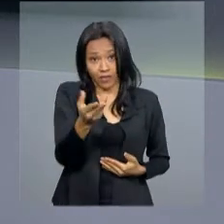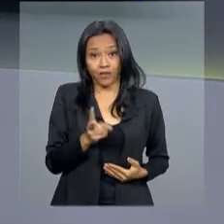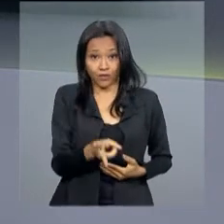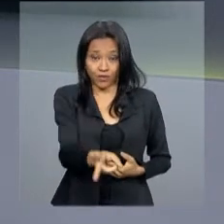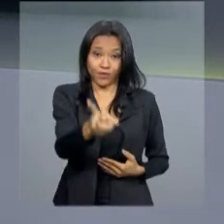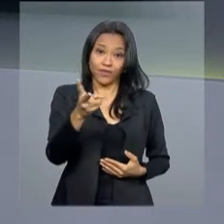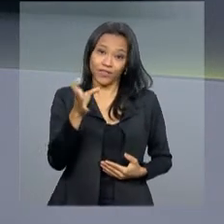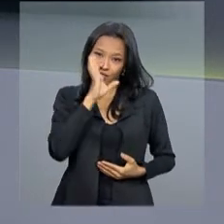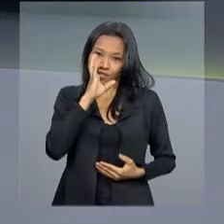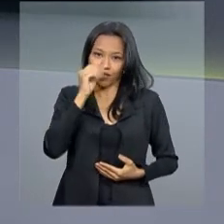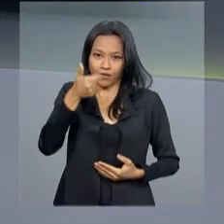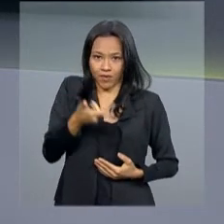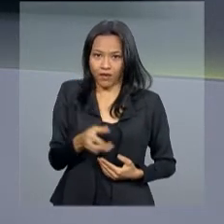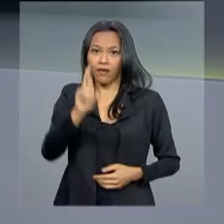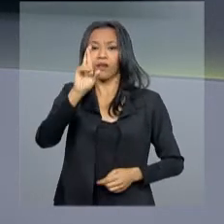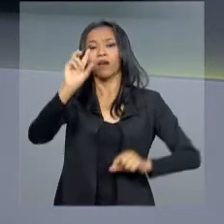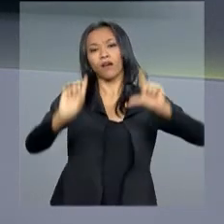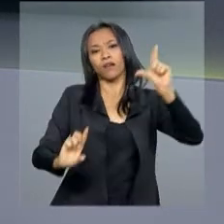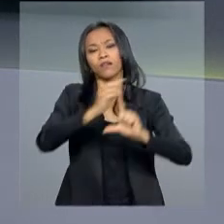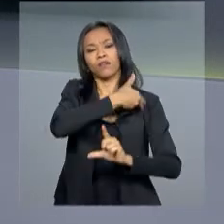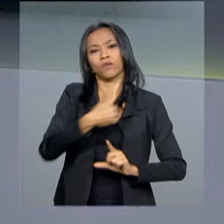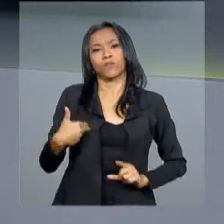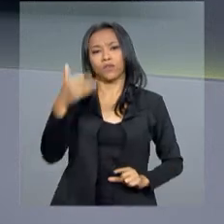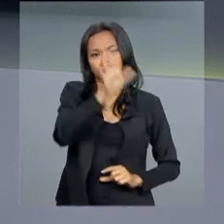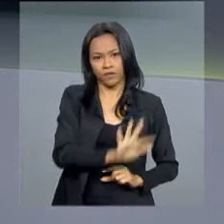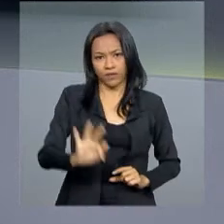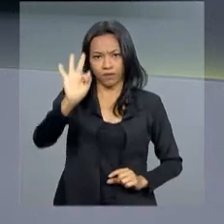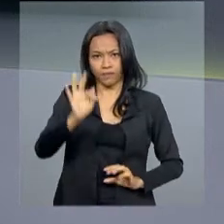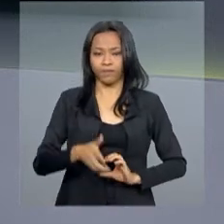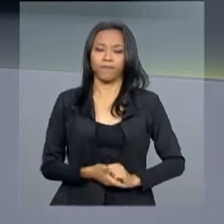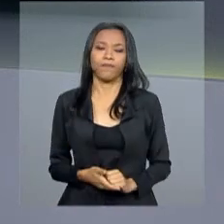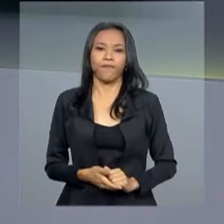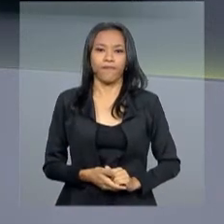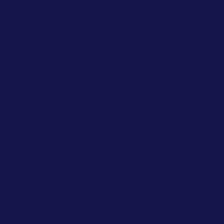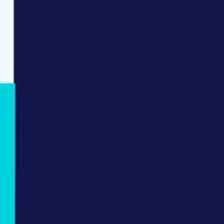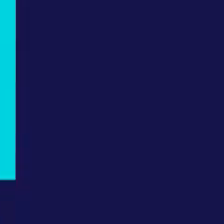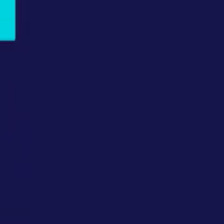você e continue com a gente aqui na NBR, a TV do Governo Federal.